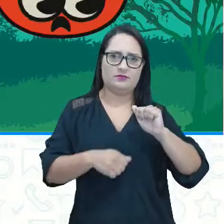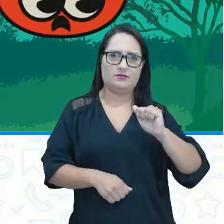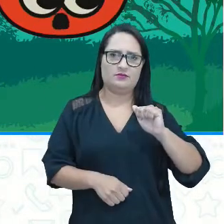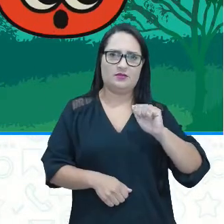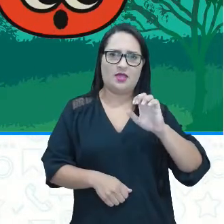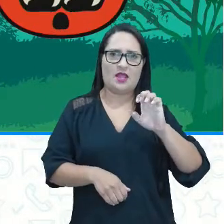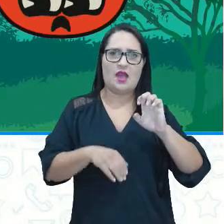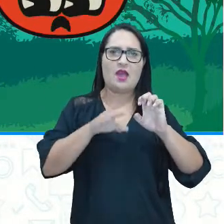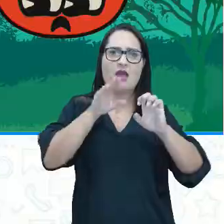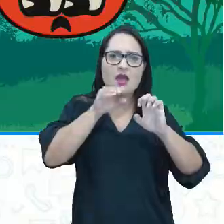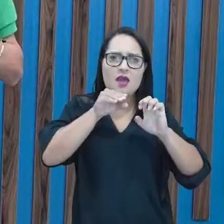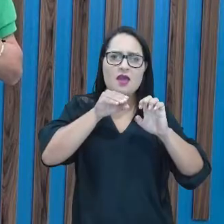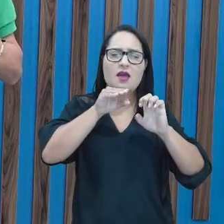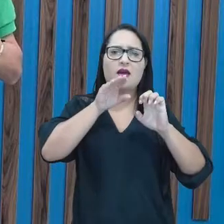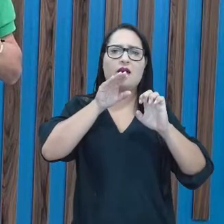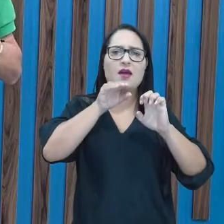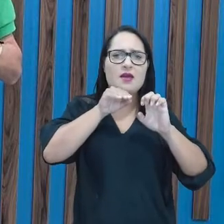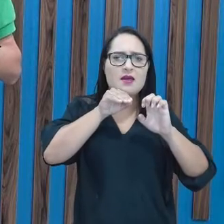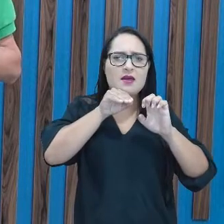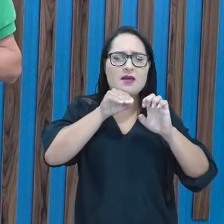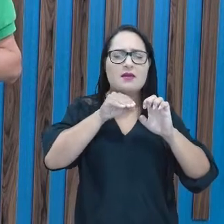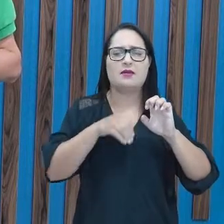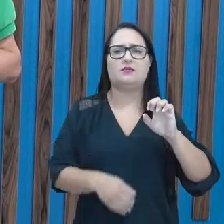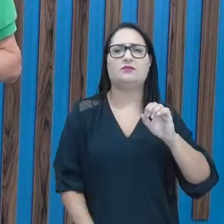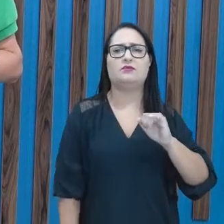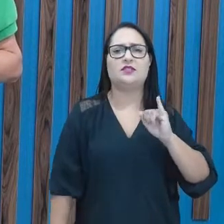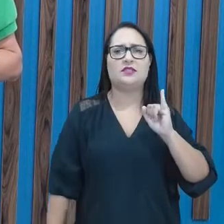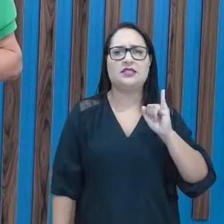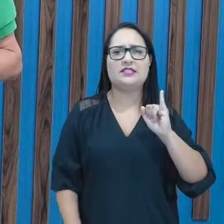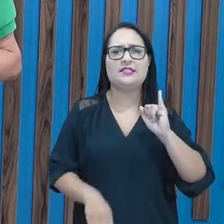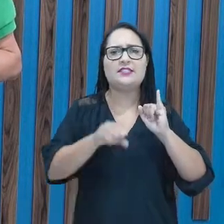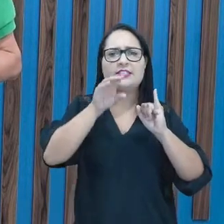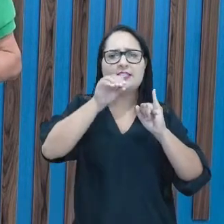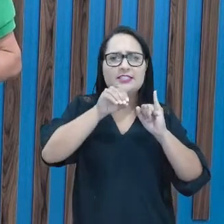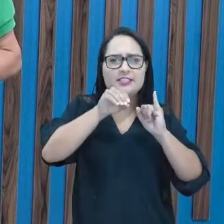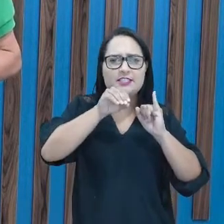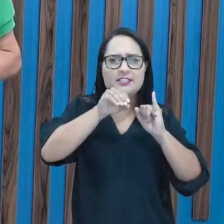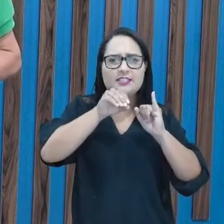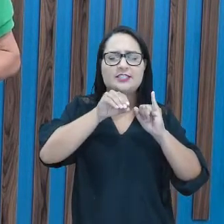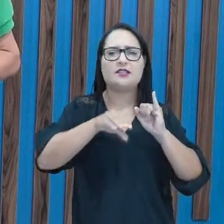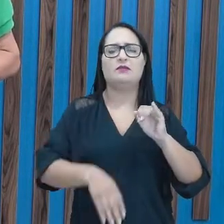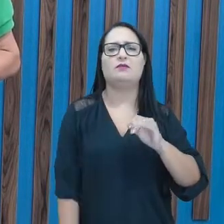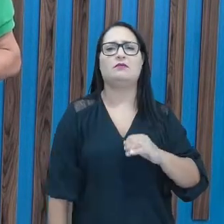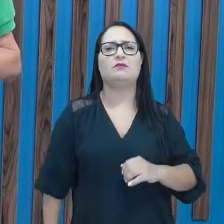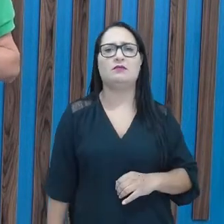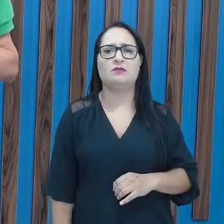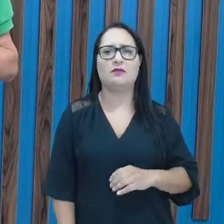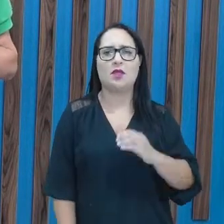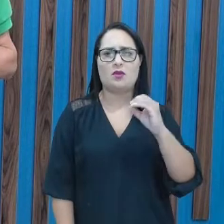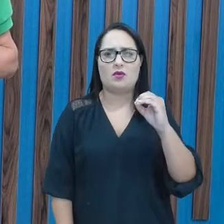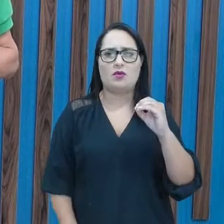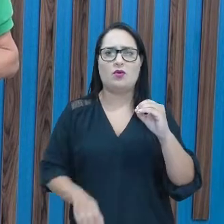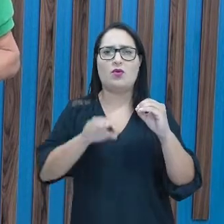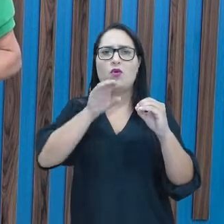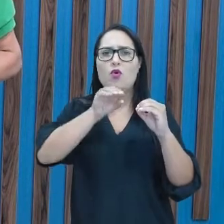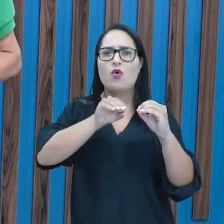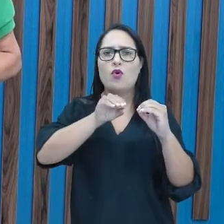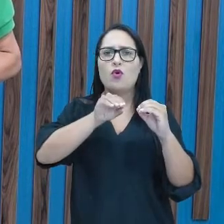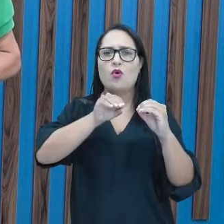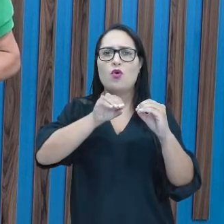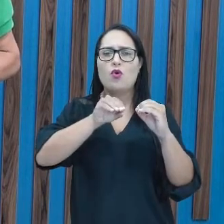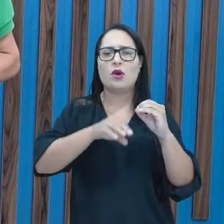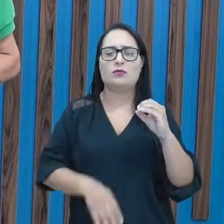já fecha mais um pouquinho, E, o I fecha mais ainda, I, o O faz um biquinho,